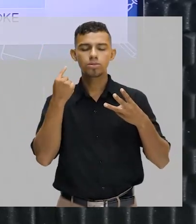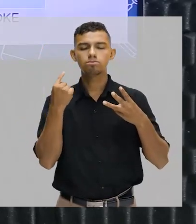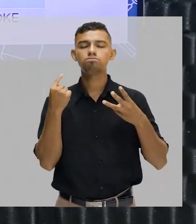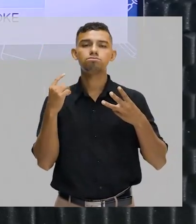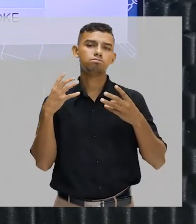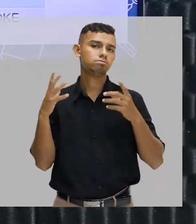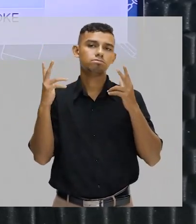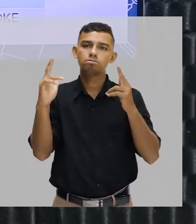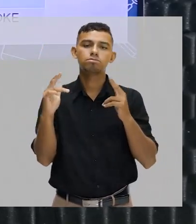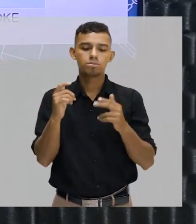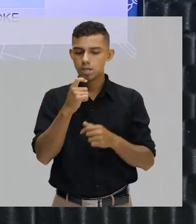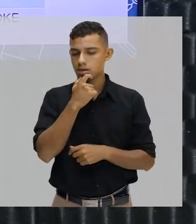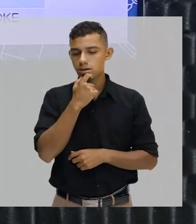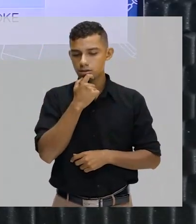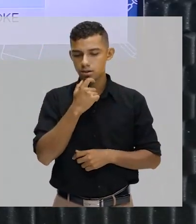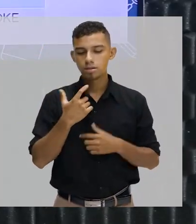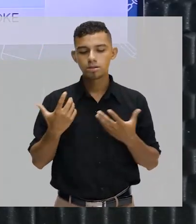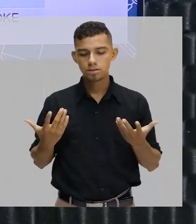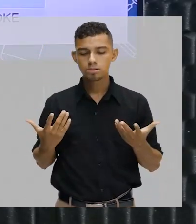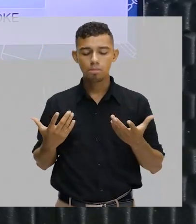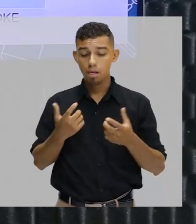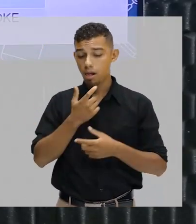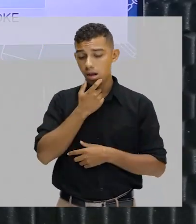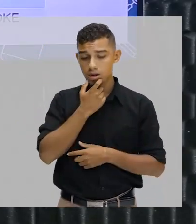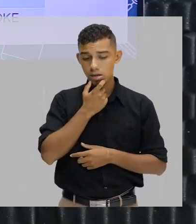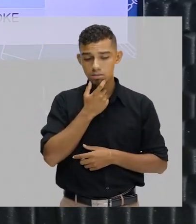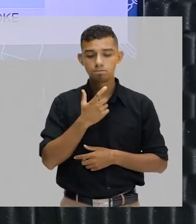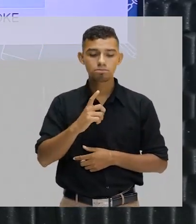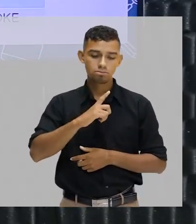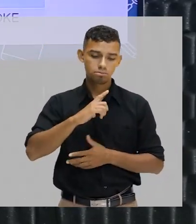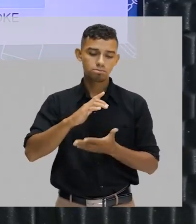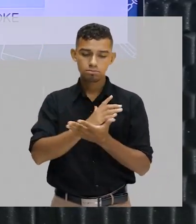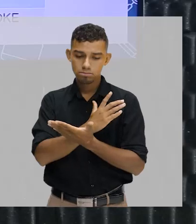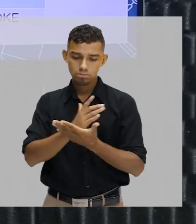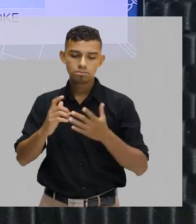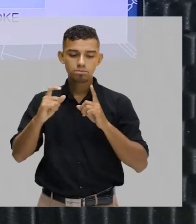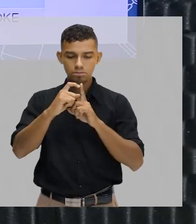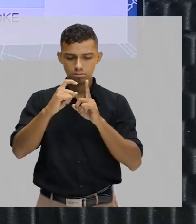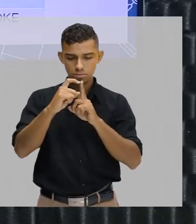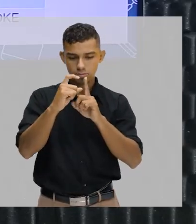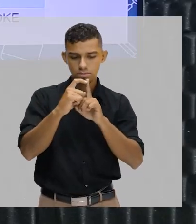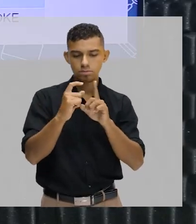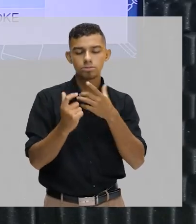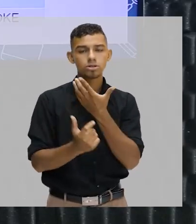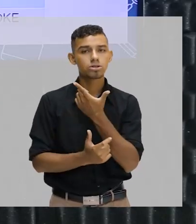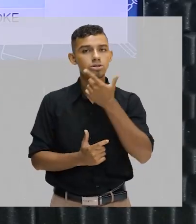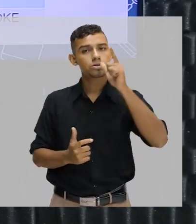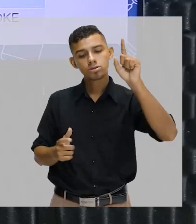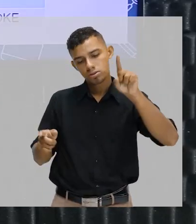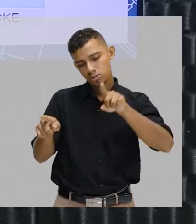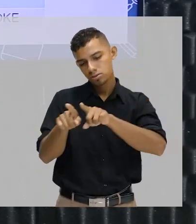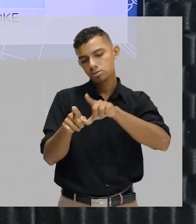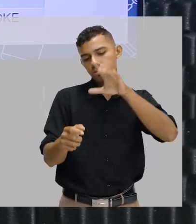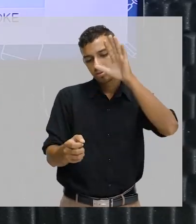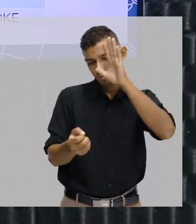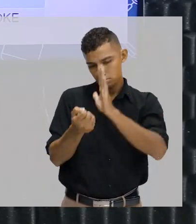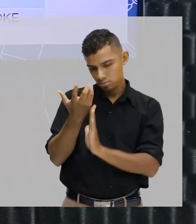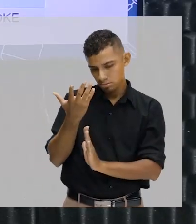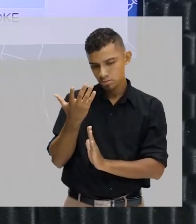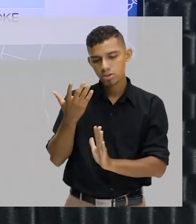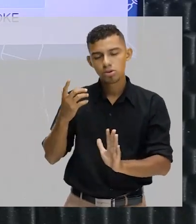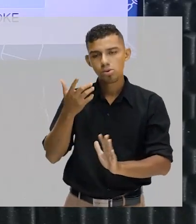mesma coisa acontece com o inglês. Na língua inglesa, tem palavras que são oferecidas e que têm como origem